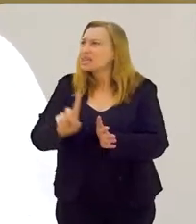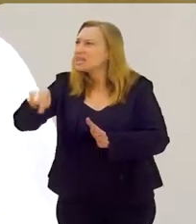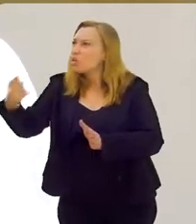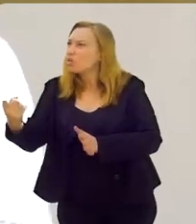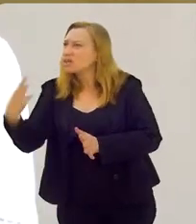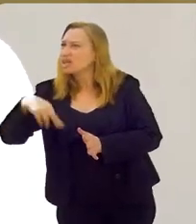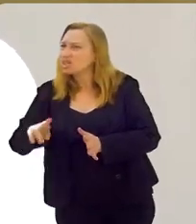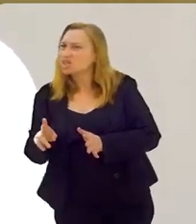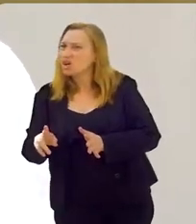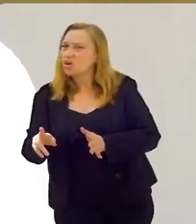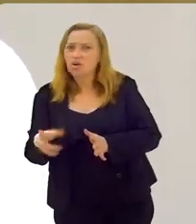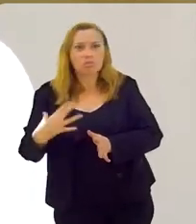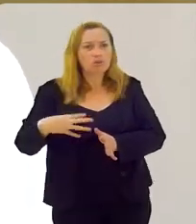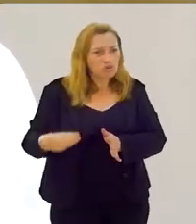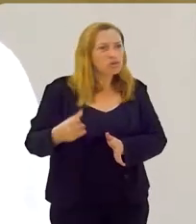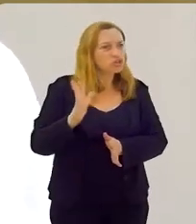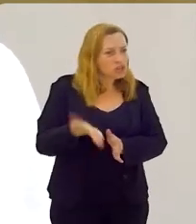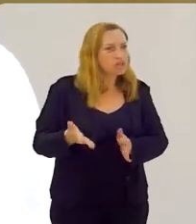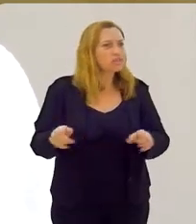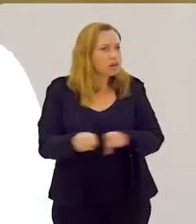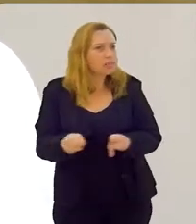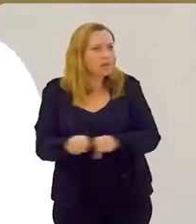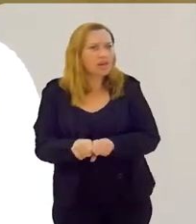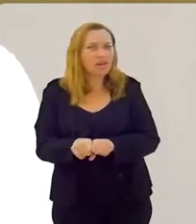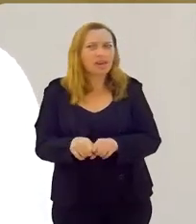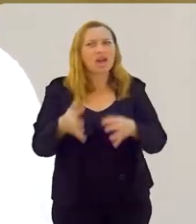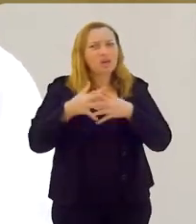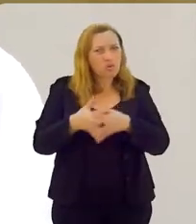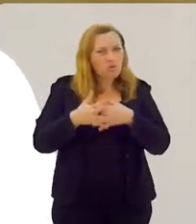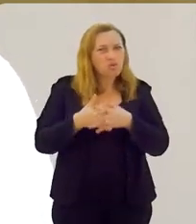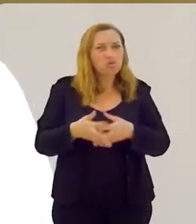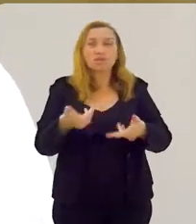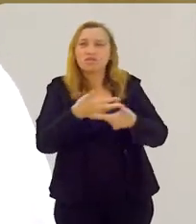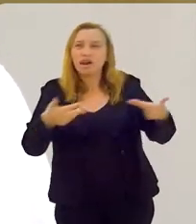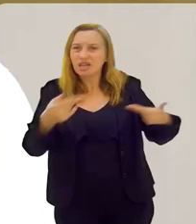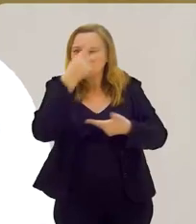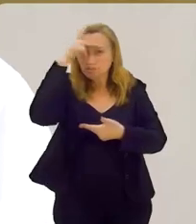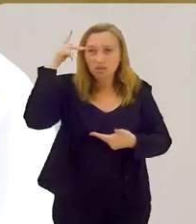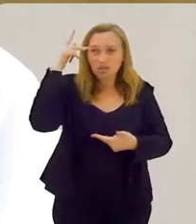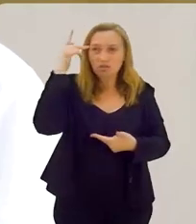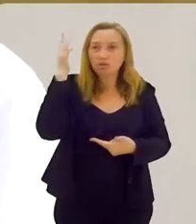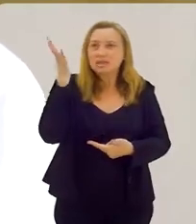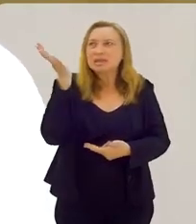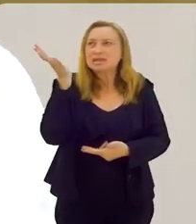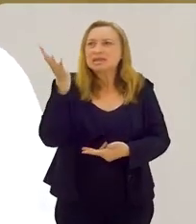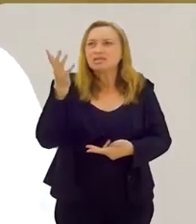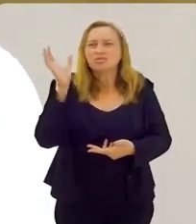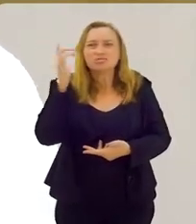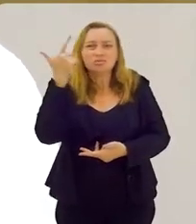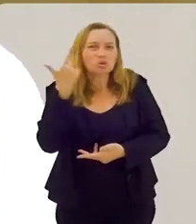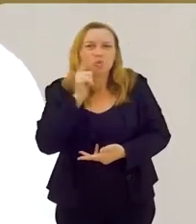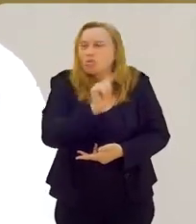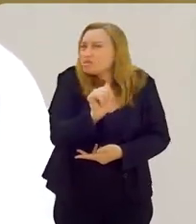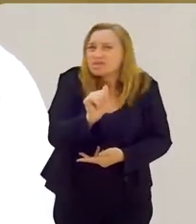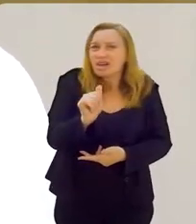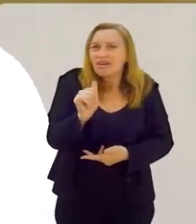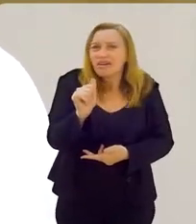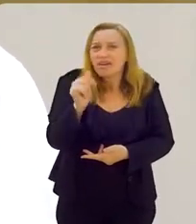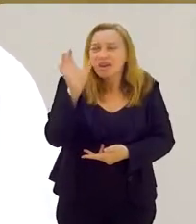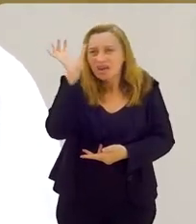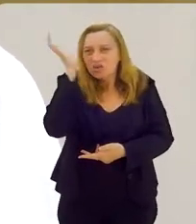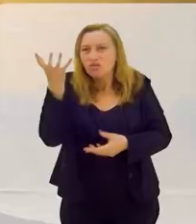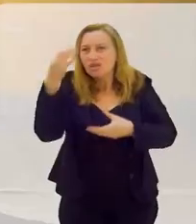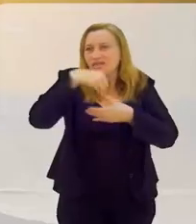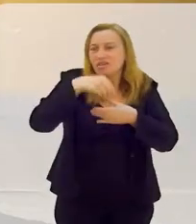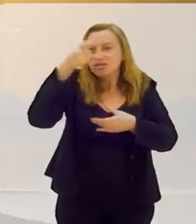matriz africana e o meu filho já é de matrizes africanas. É uma coisa que muitas pessoas ainda não conseguem resolver dentro da